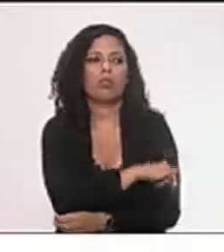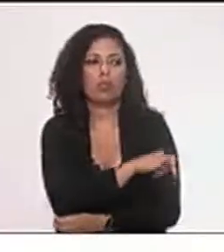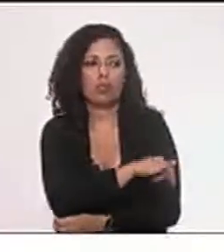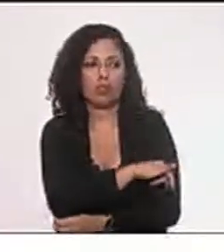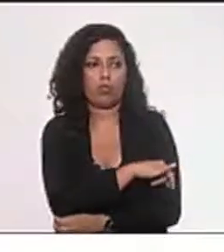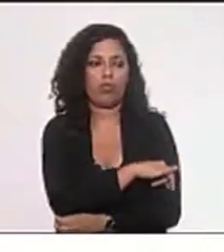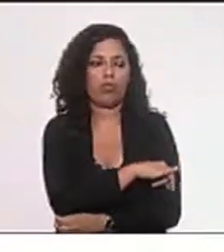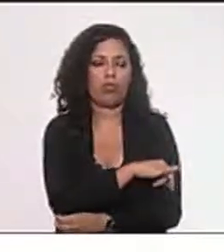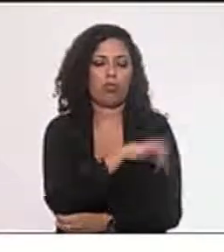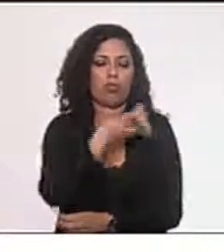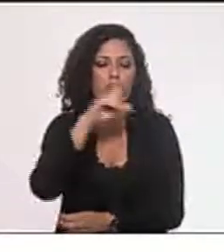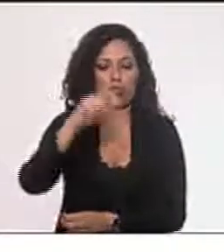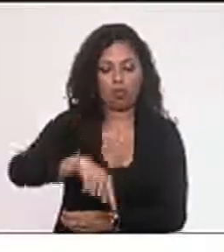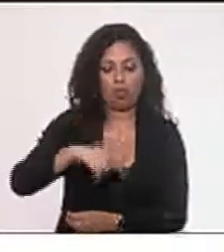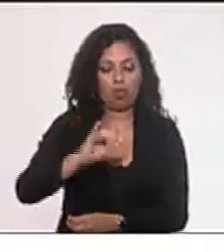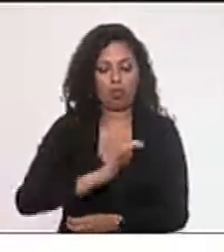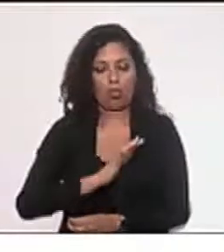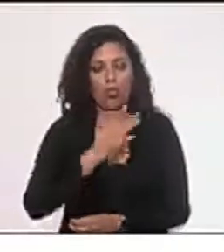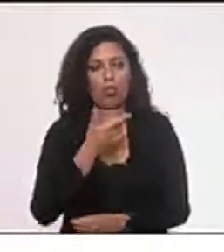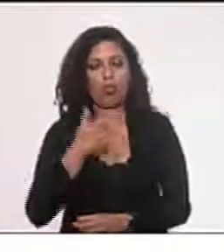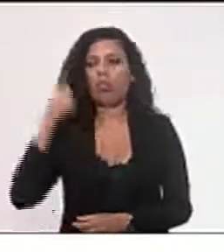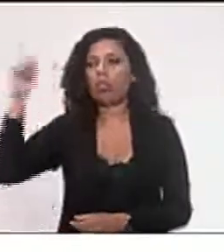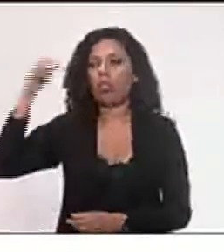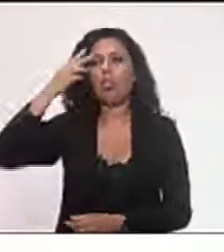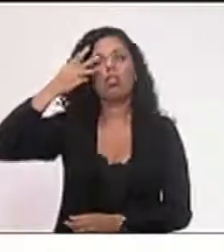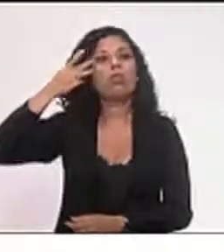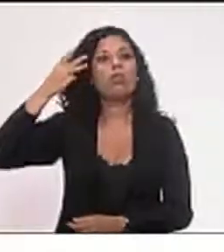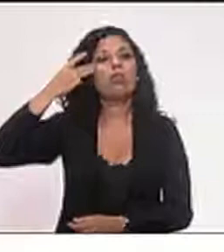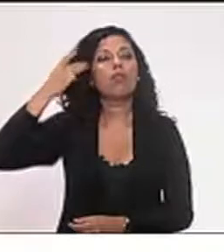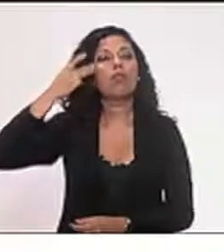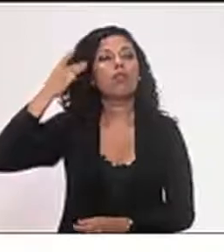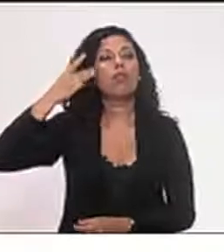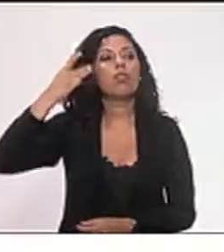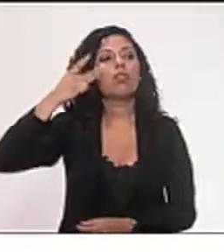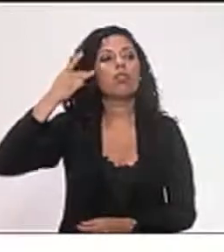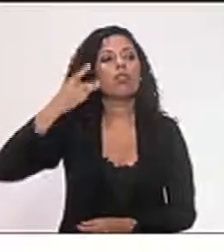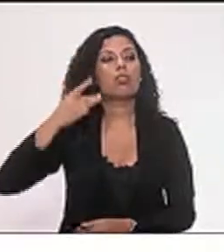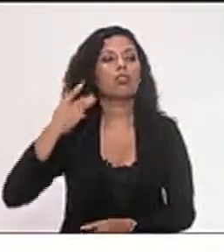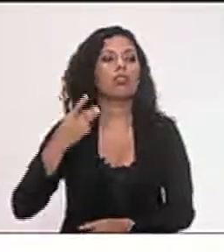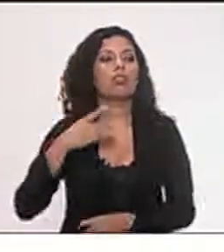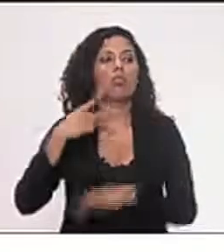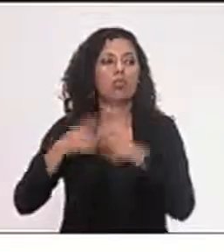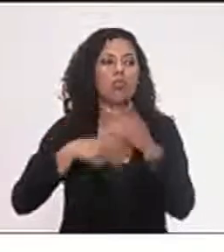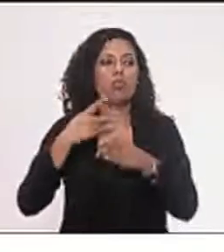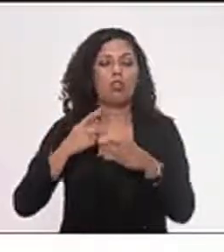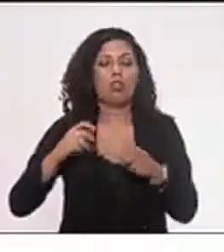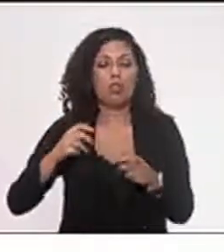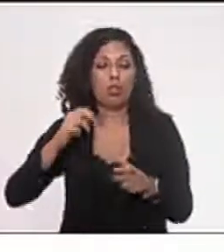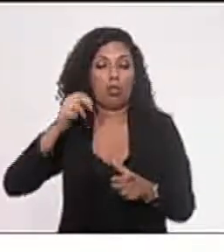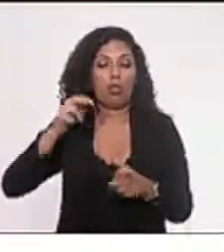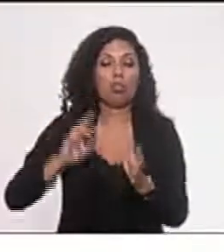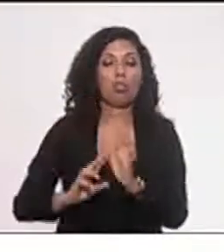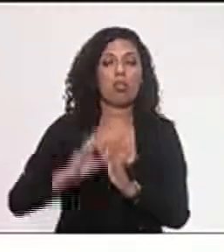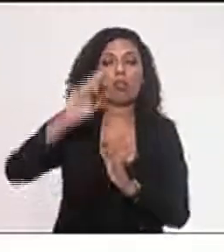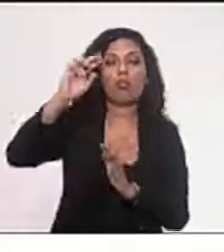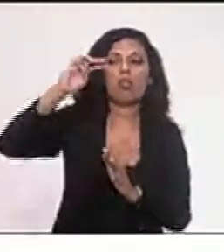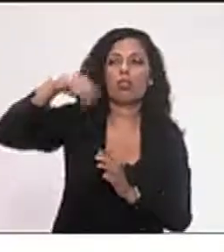negativa, onde o governador foi citado como quase líder de uma milícia,